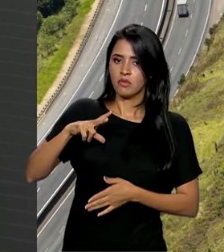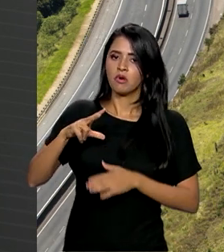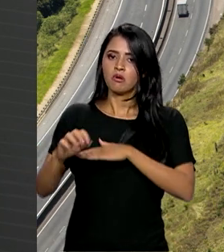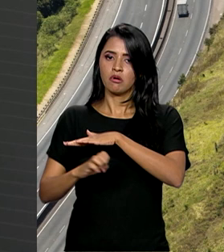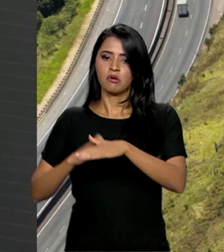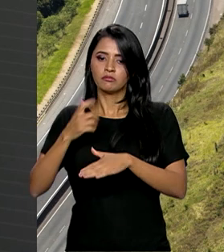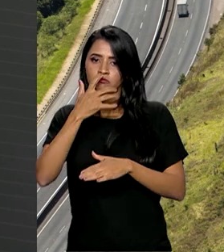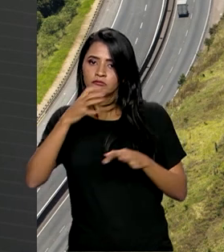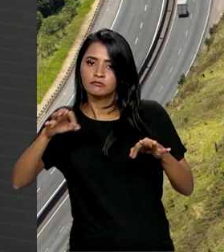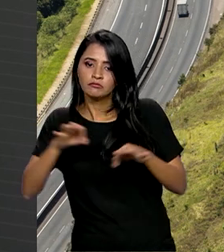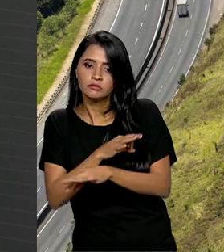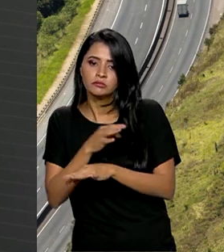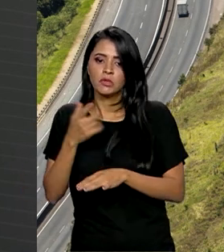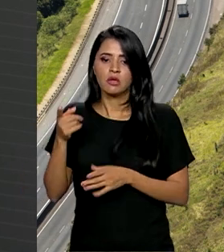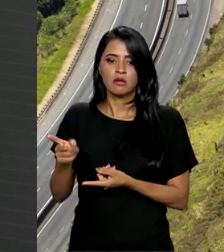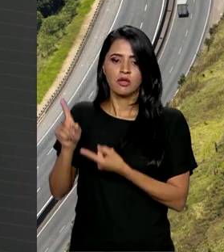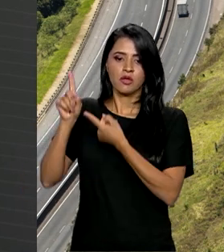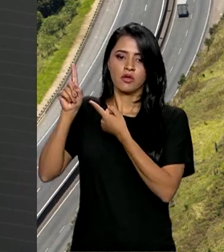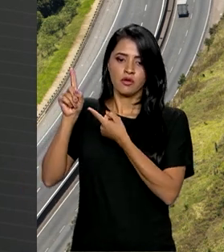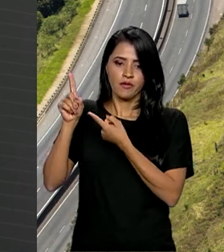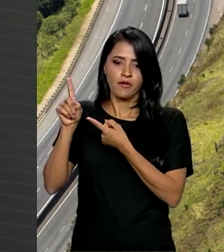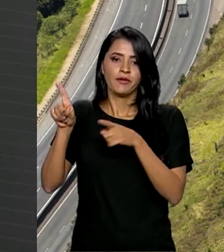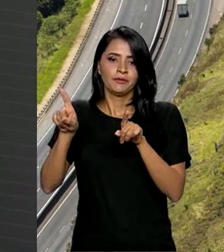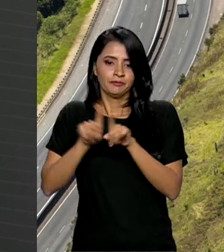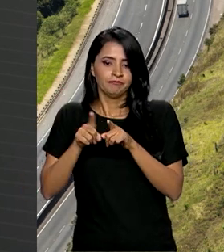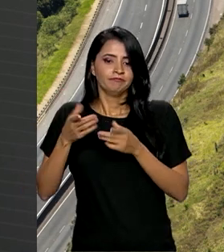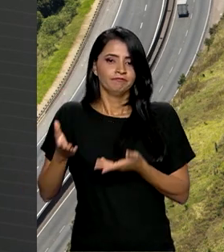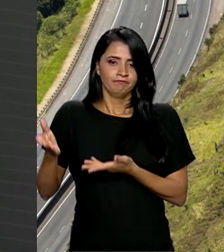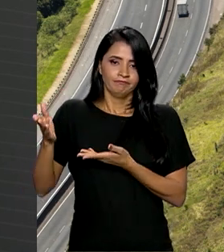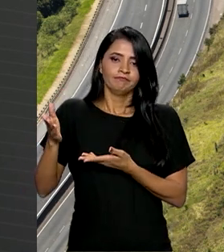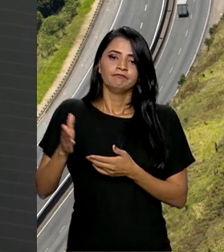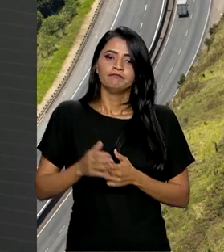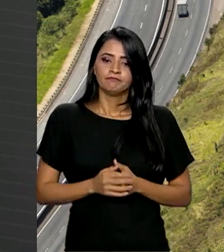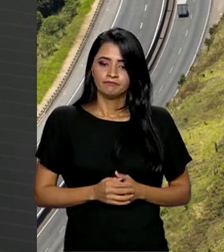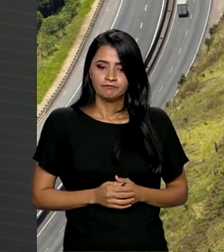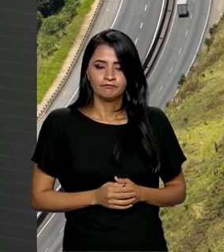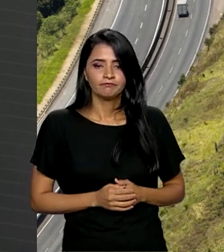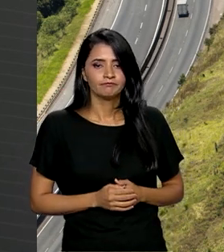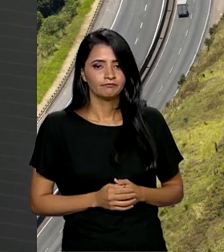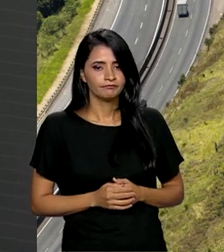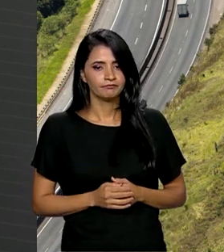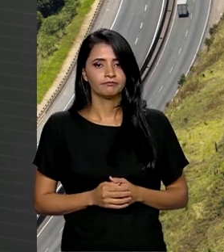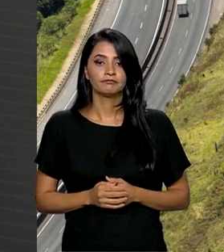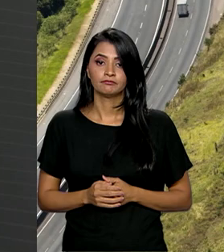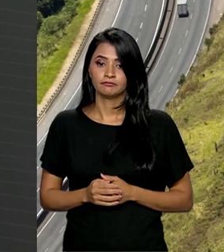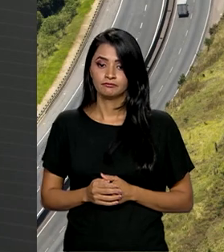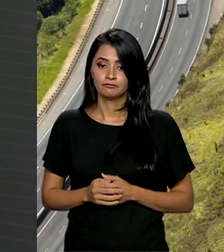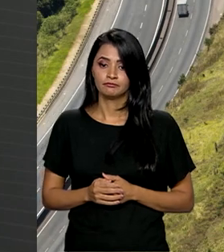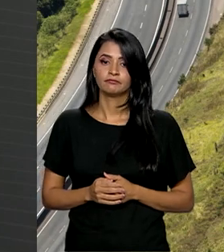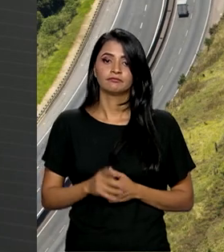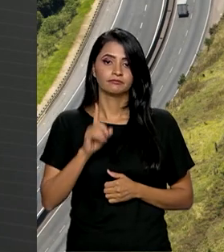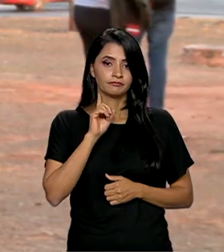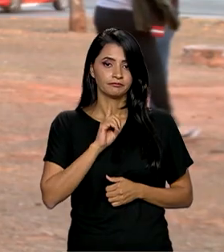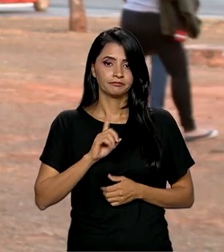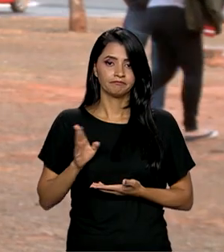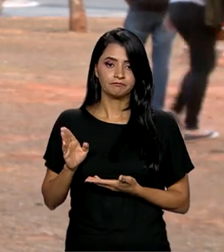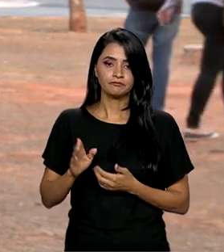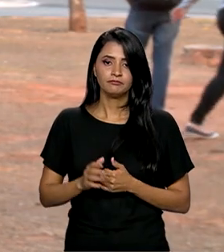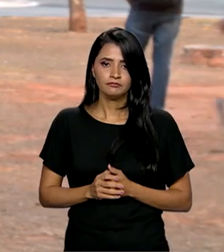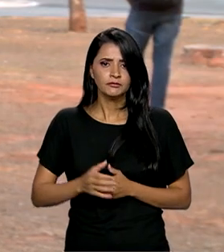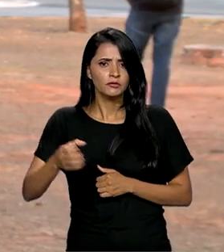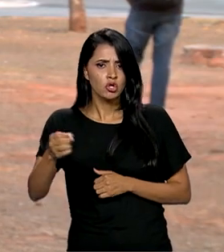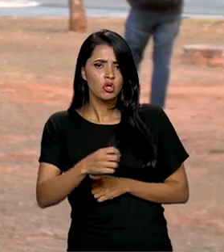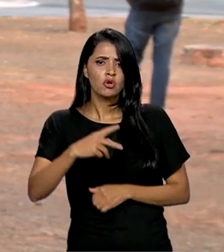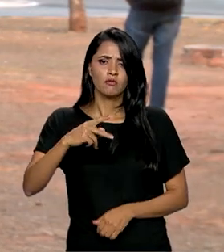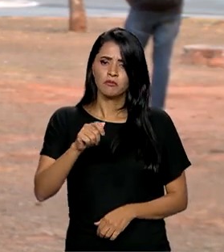contorno de Florianópolis e o leilão das rodovias do Paraná e da BR-381 em Minas Gerais. O novo